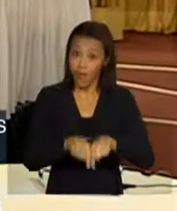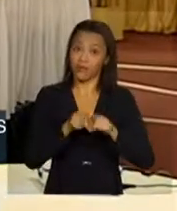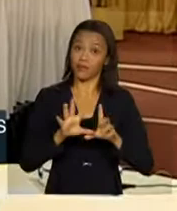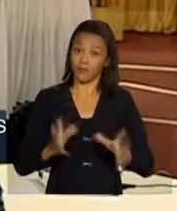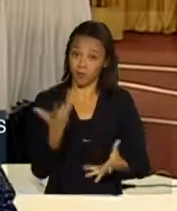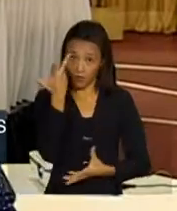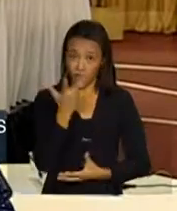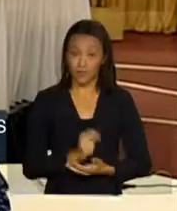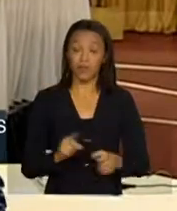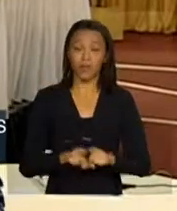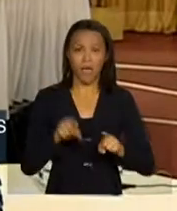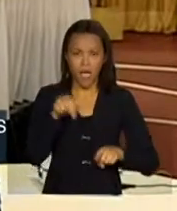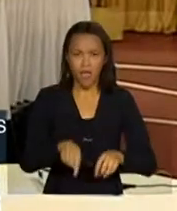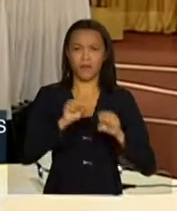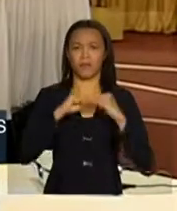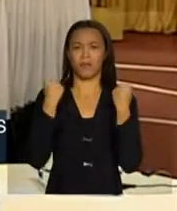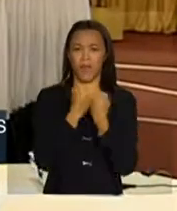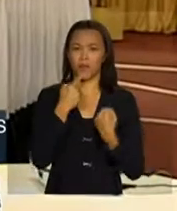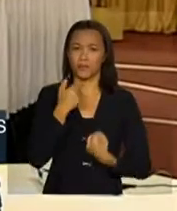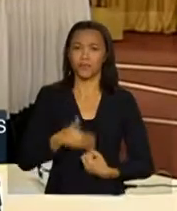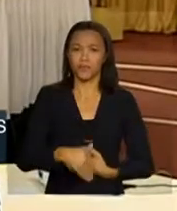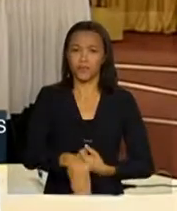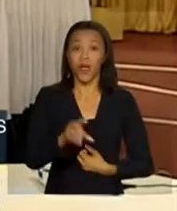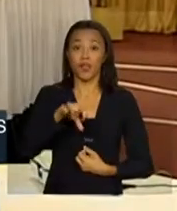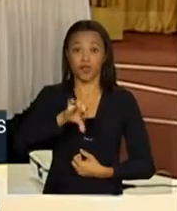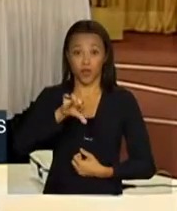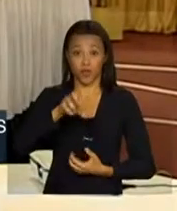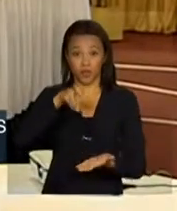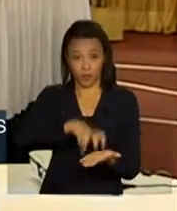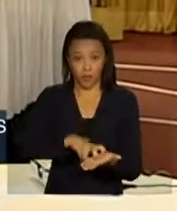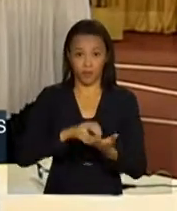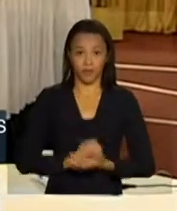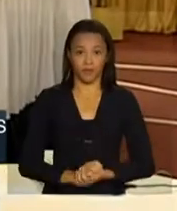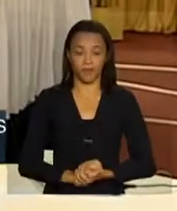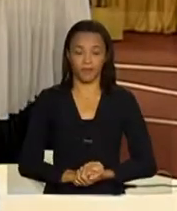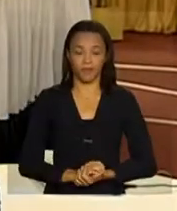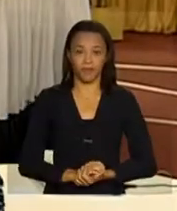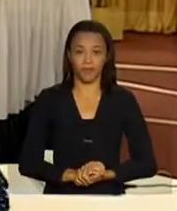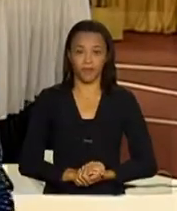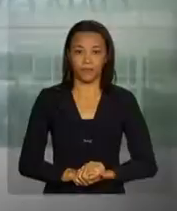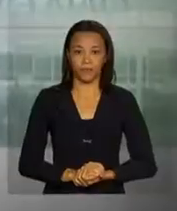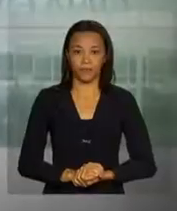situações. Esse seminário começa logo mais às 9 horas da manhã. Malu.